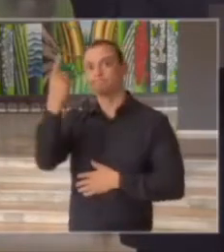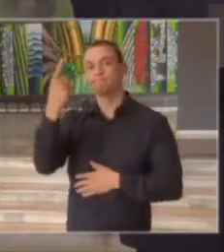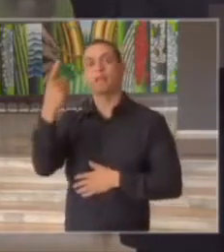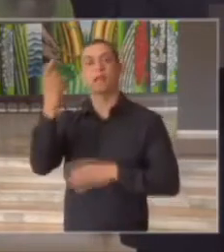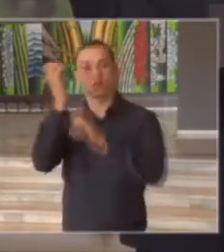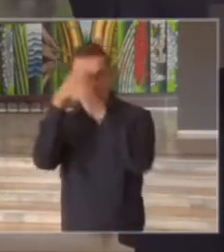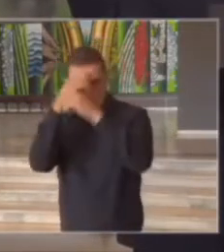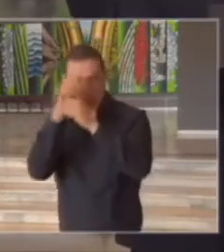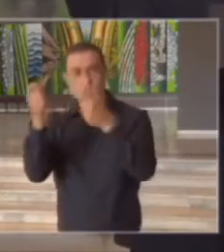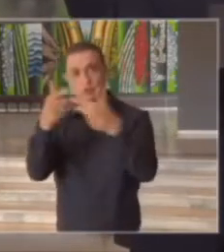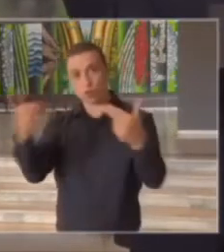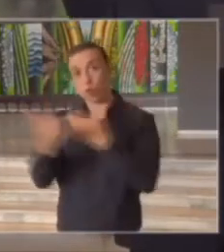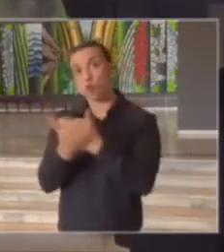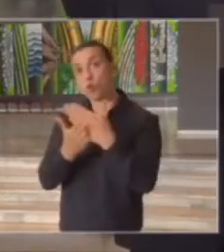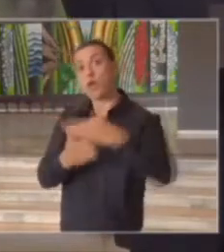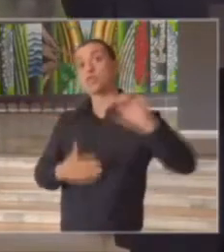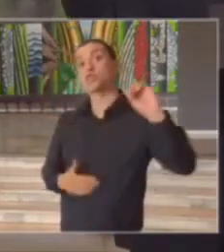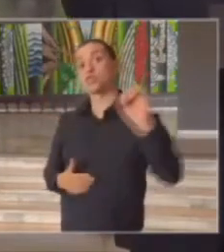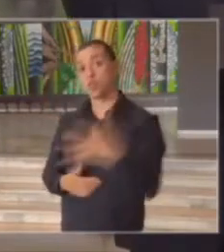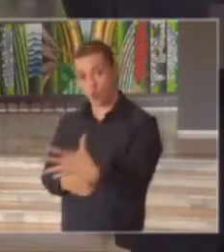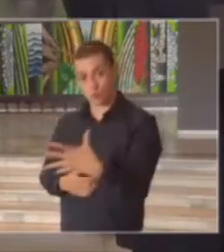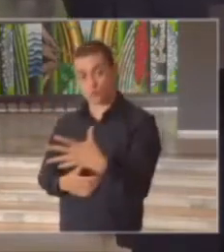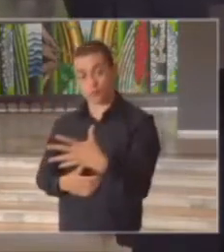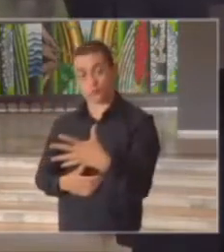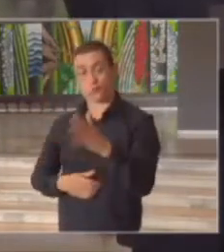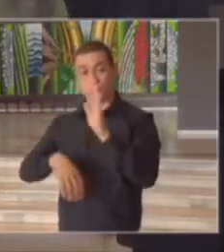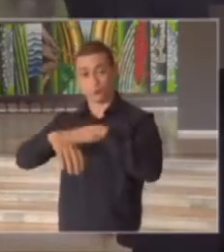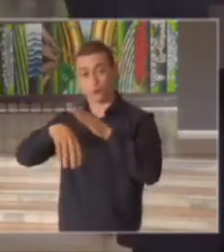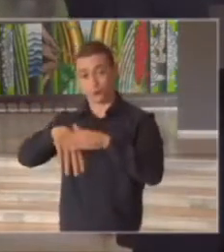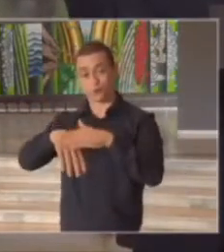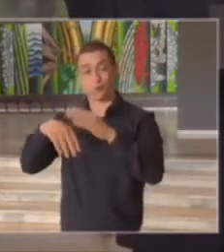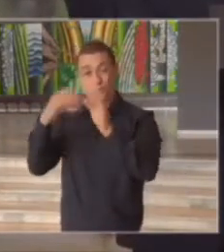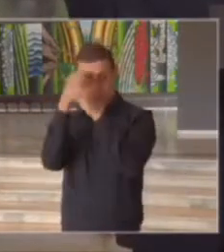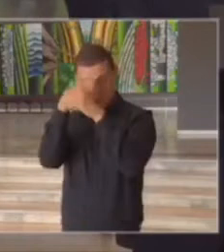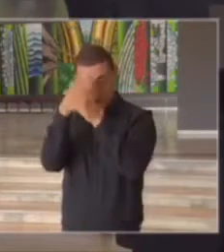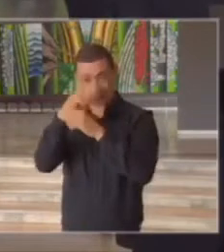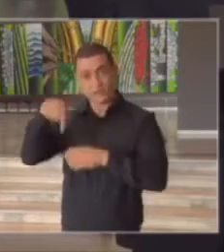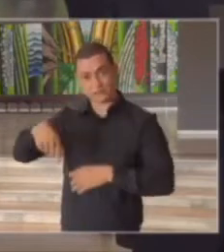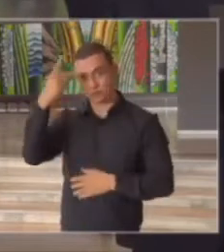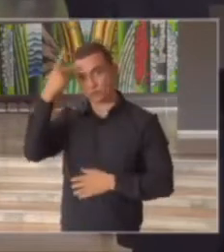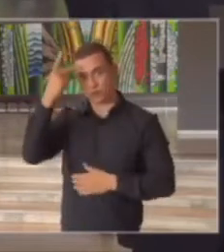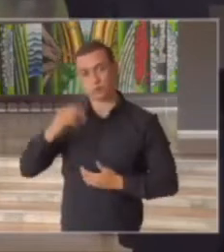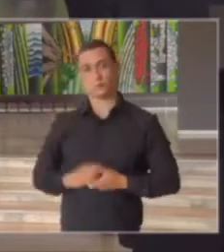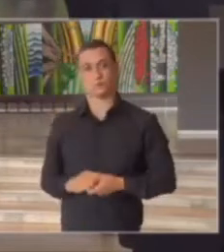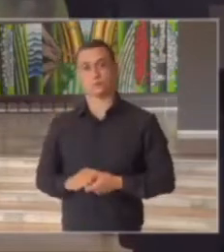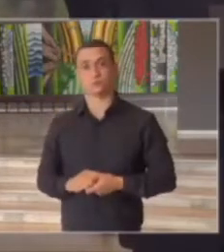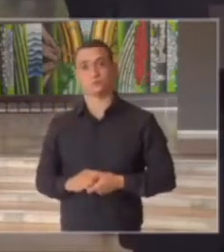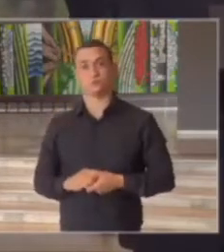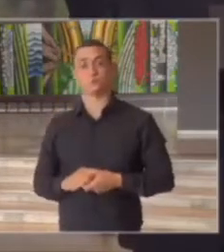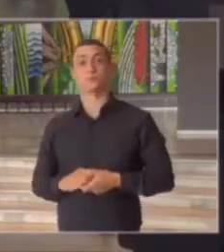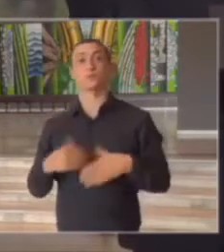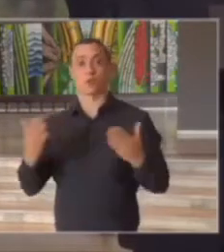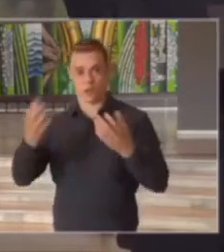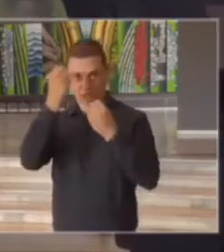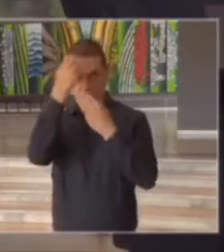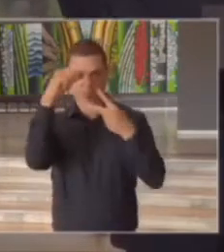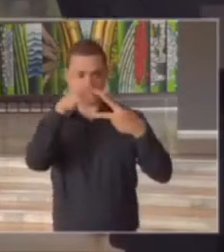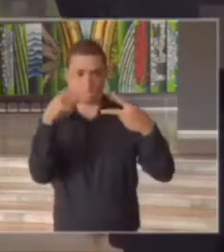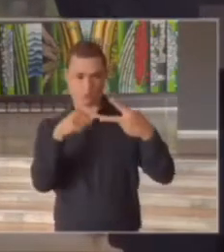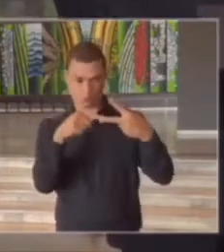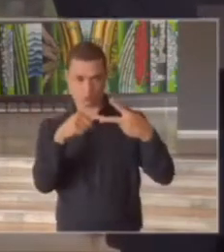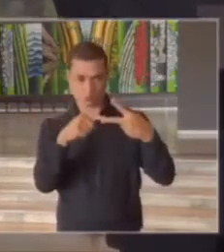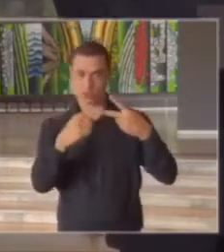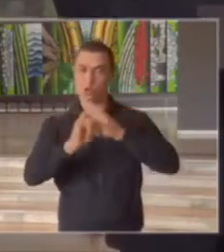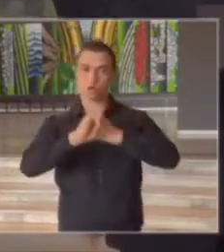são essas as informações e as mensagens e agora vamos começando pela saúde com o